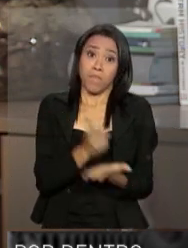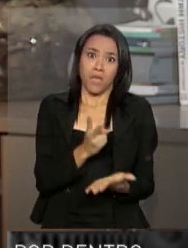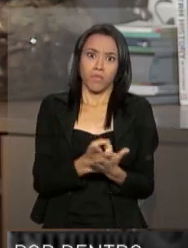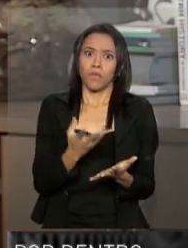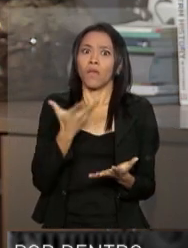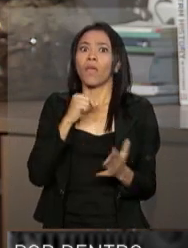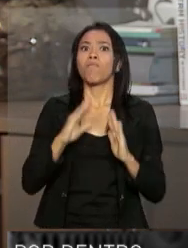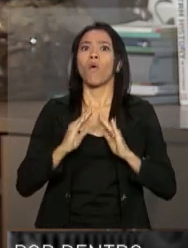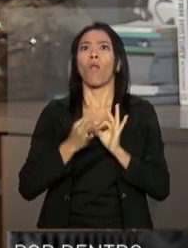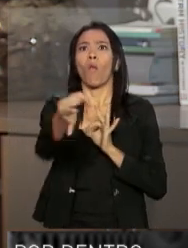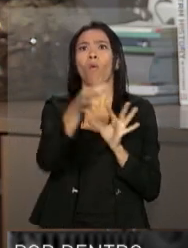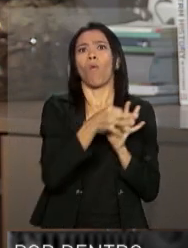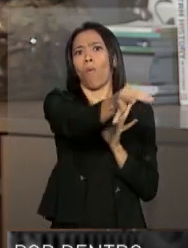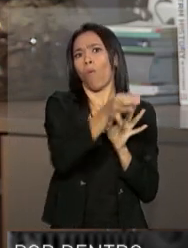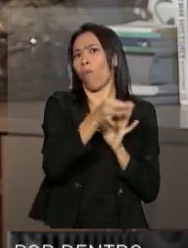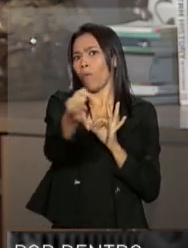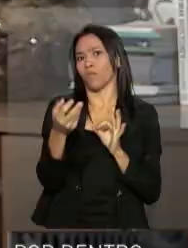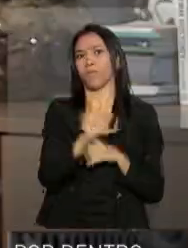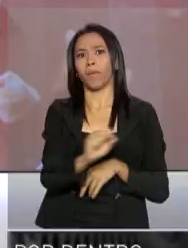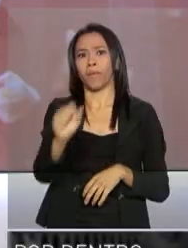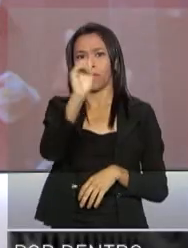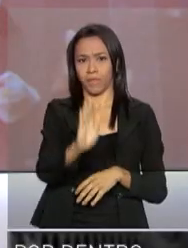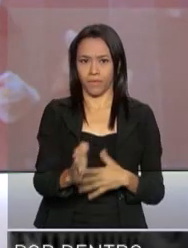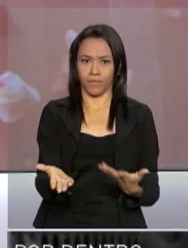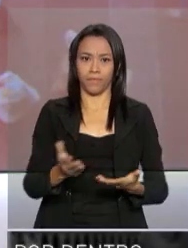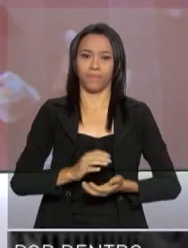mais longínquos confins do nosso país.